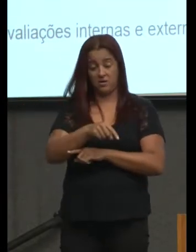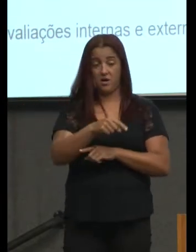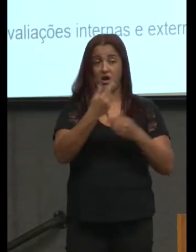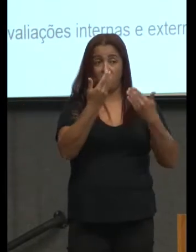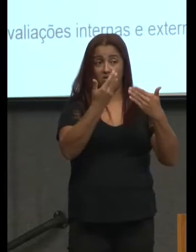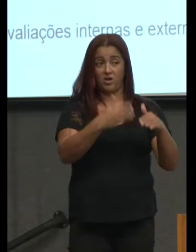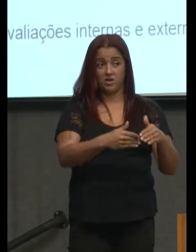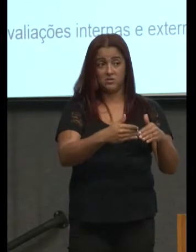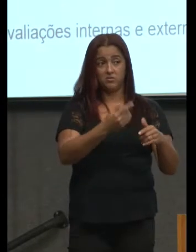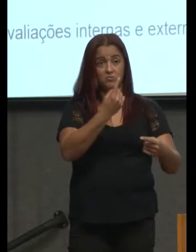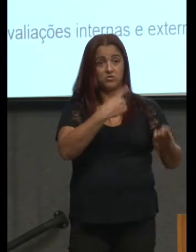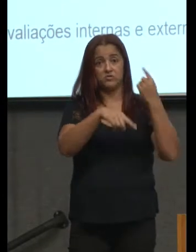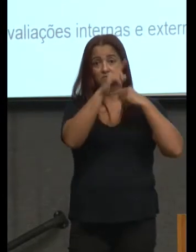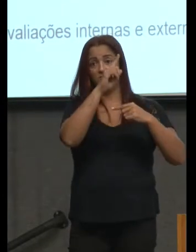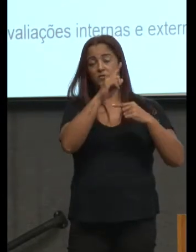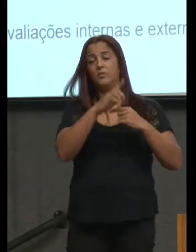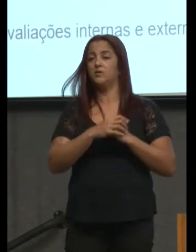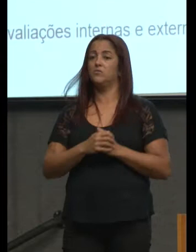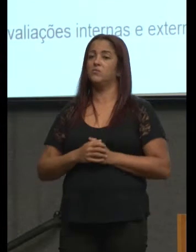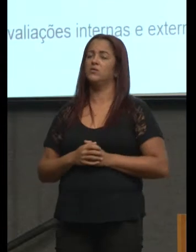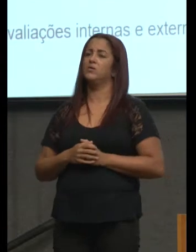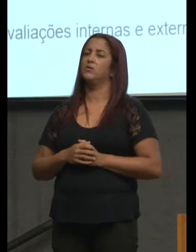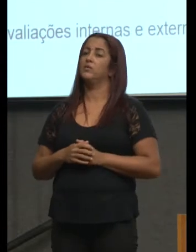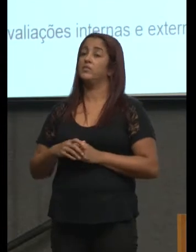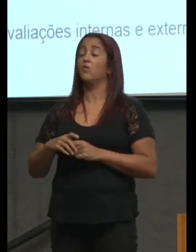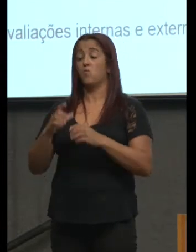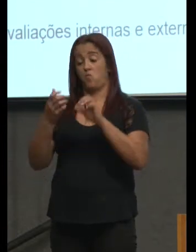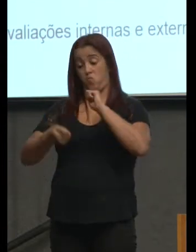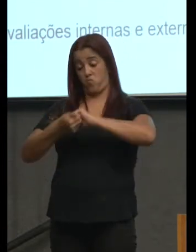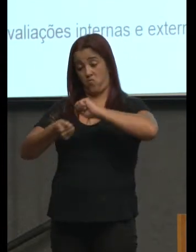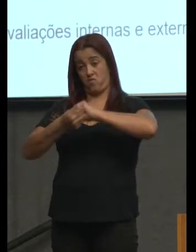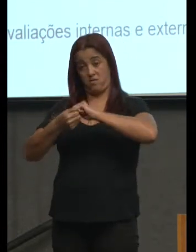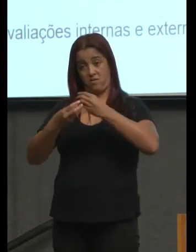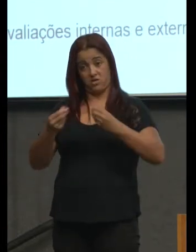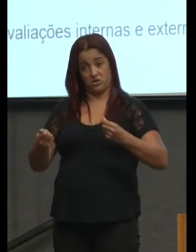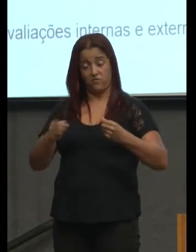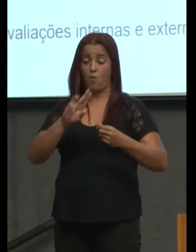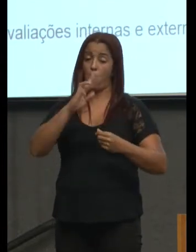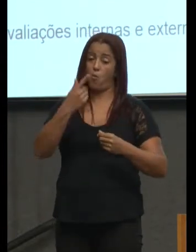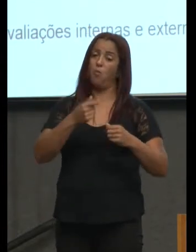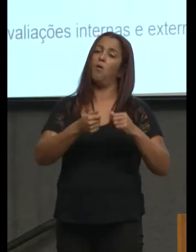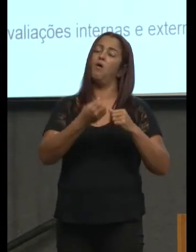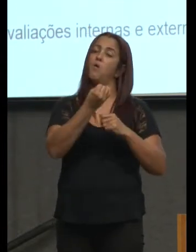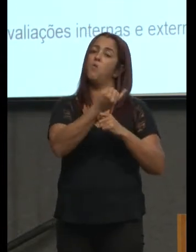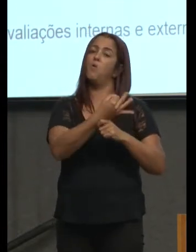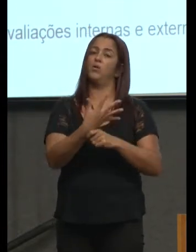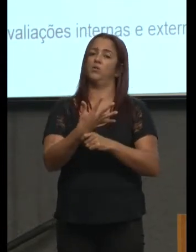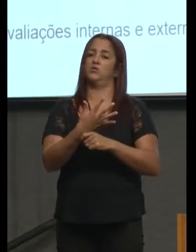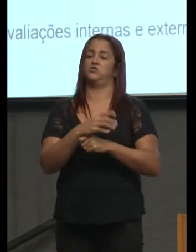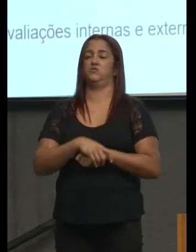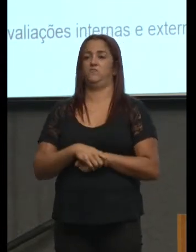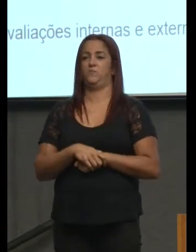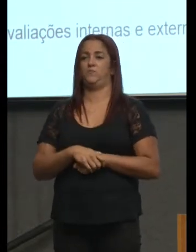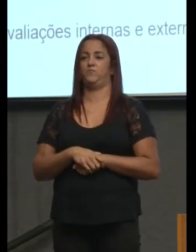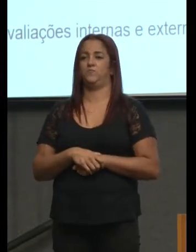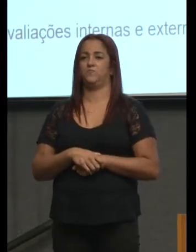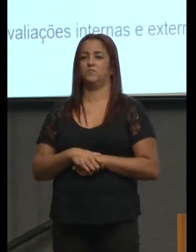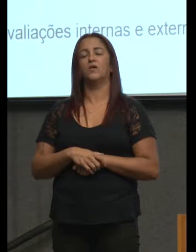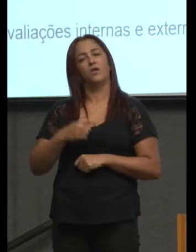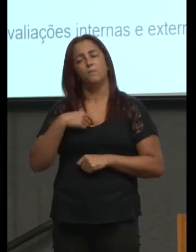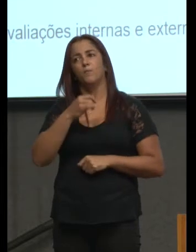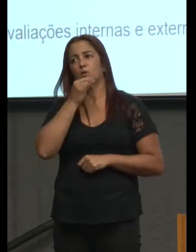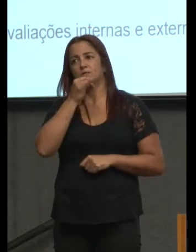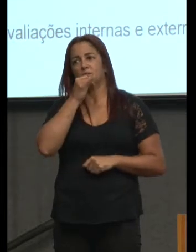qualitativa ou quantitativamente algo que se torna outra coisa por exemplo eu quero que as